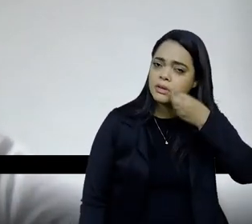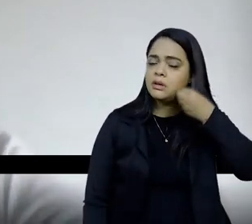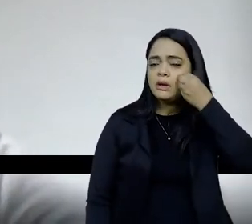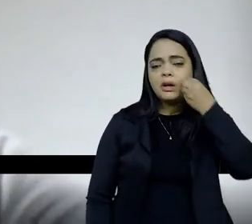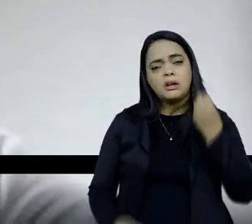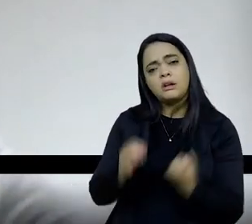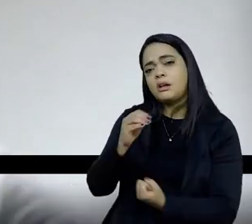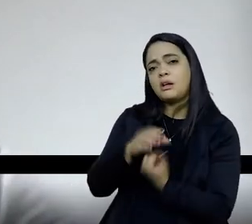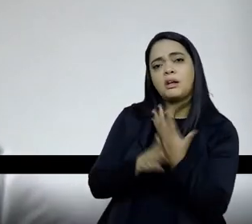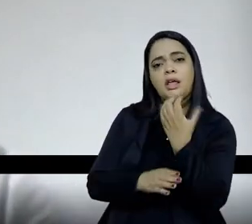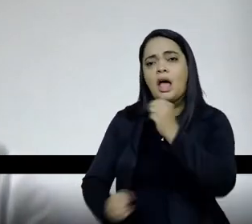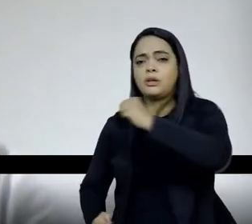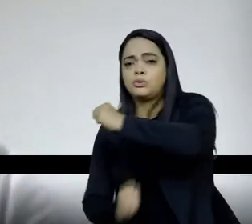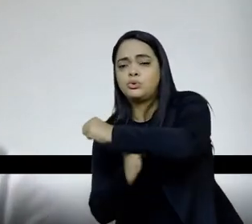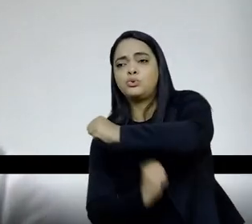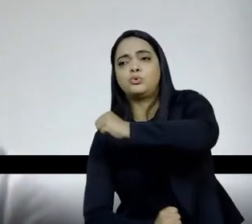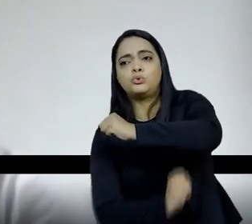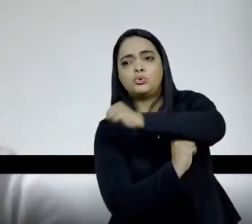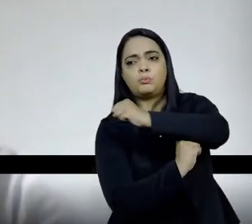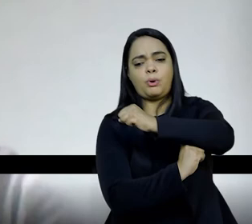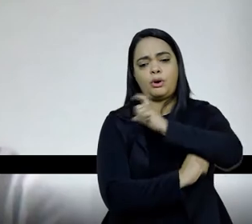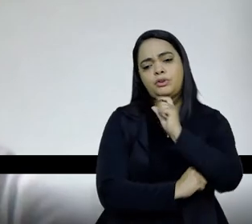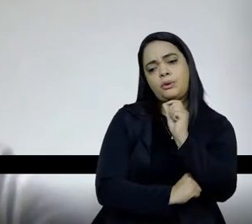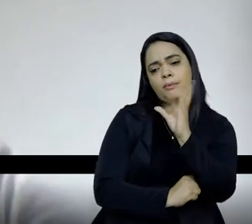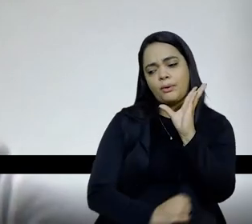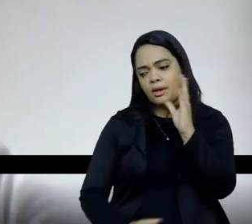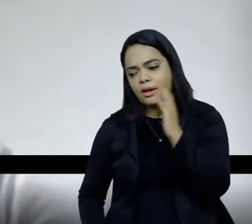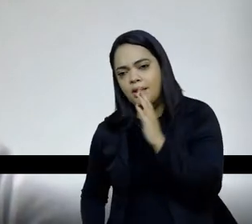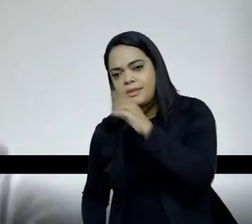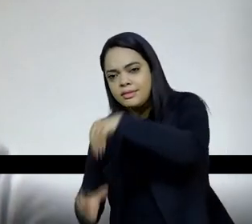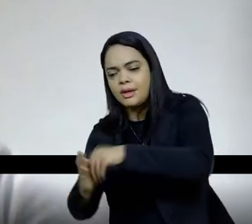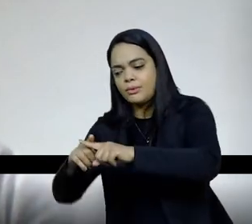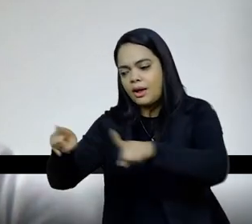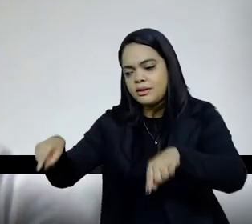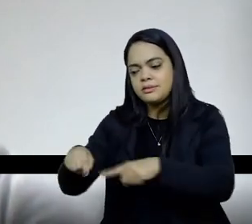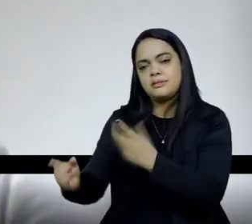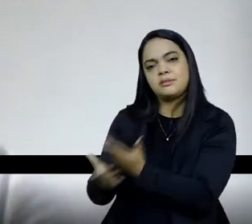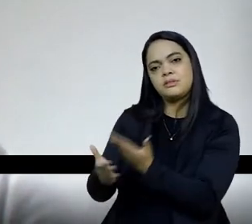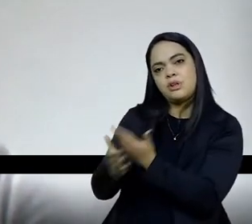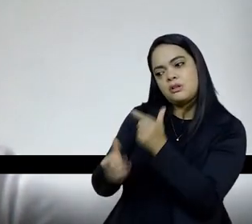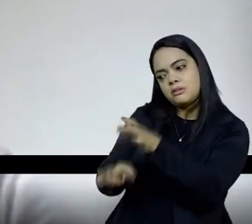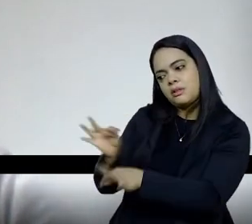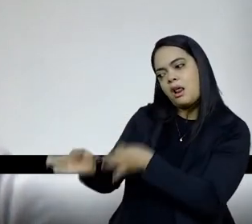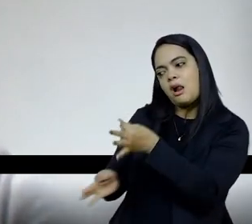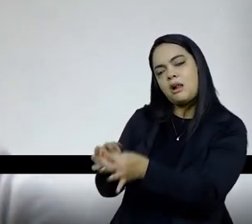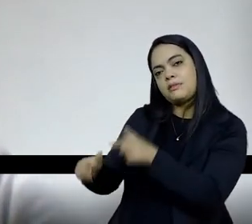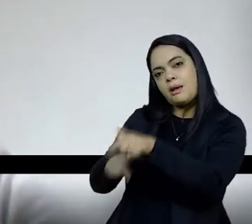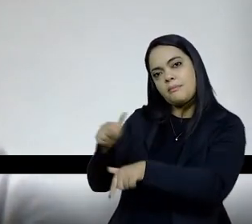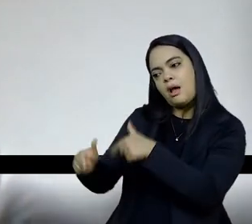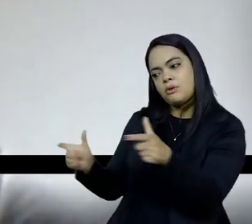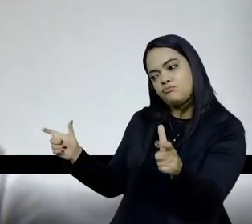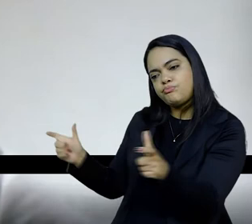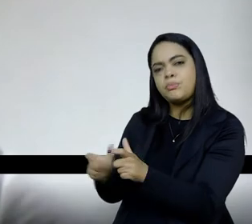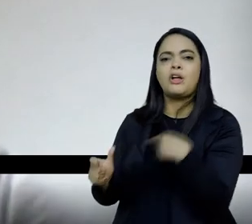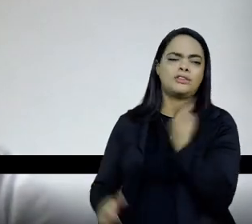criar suporte para a prática da sala de aula, que ela, diminuir o trabalho, né, todos nós sabemos